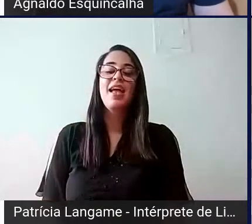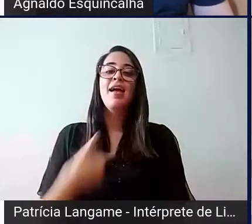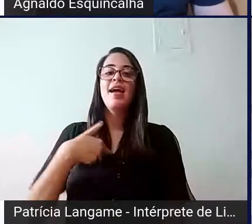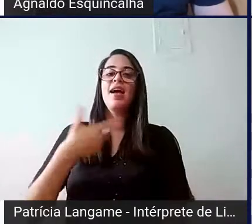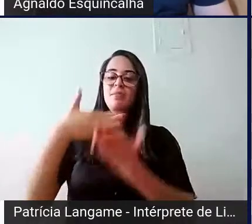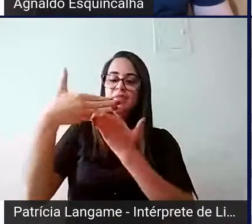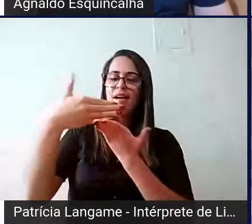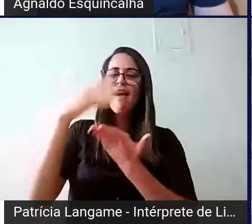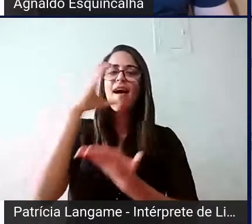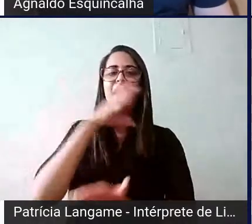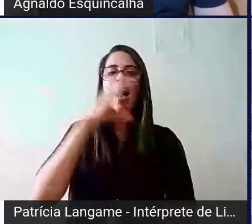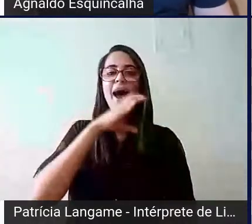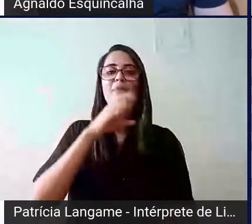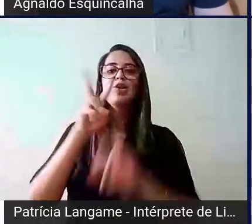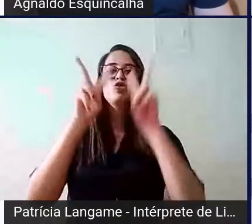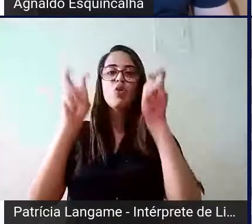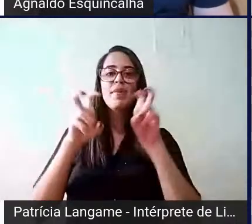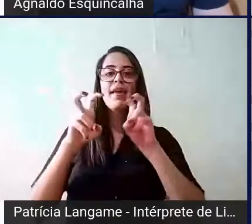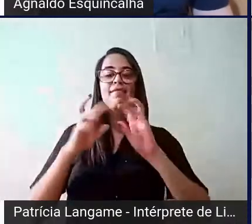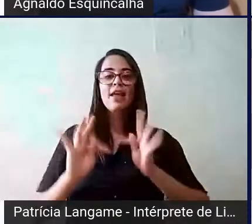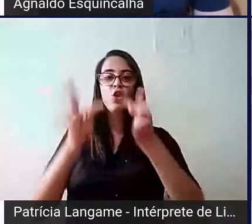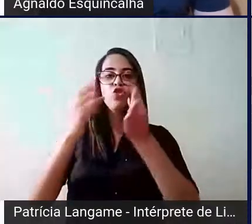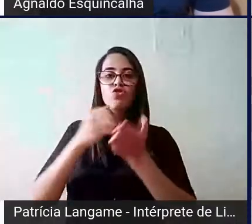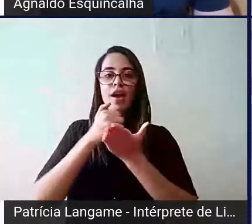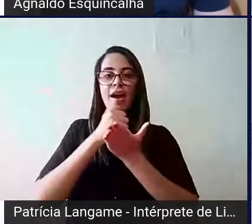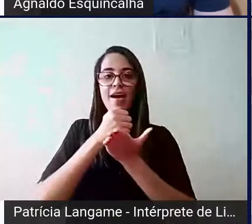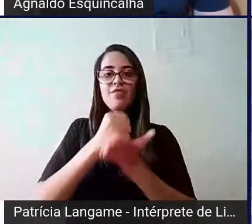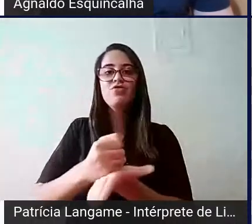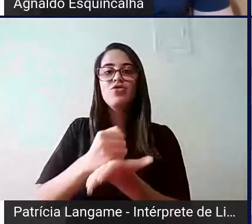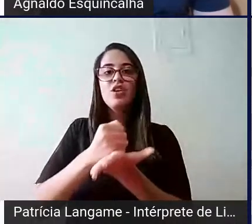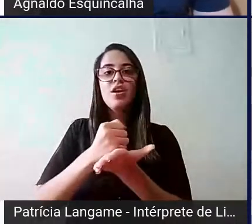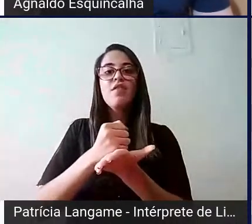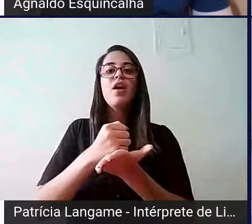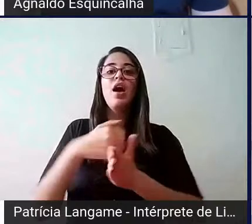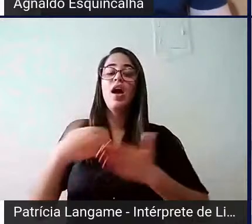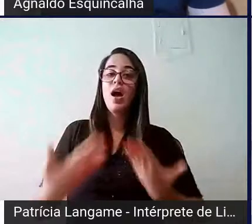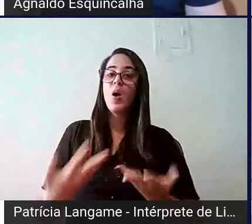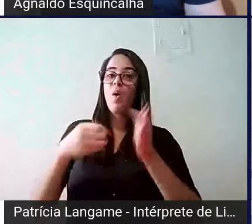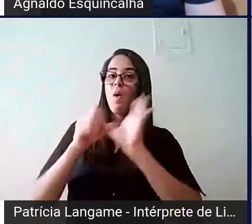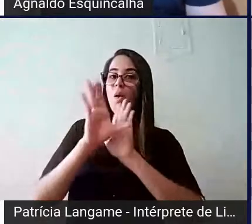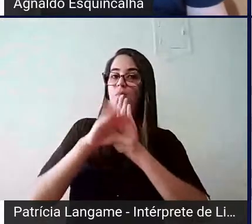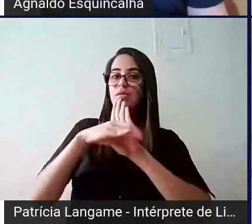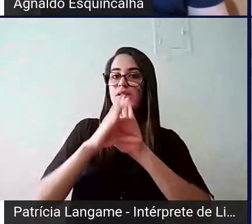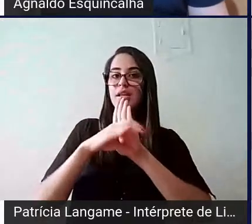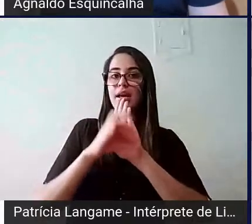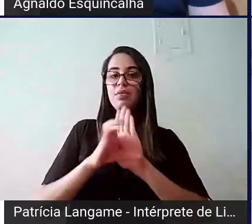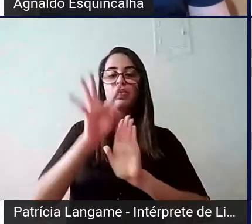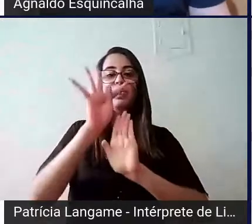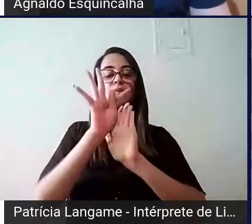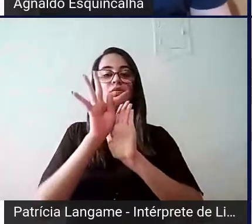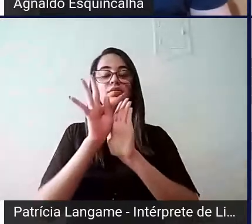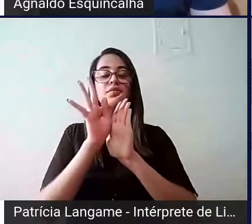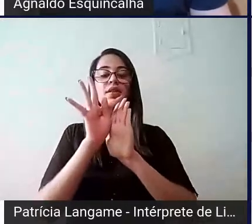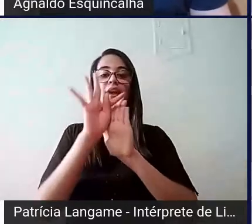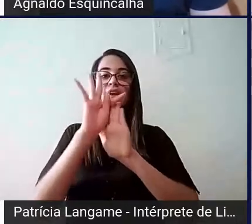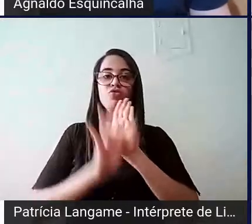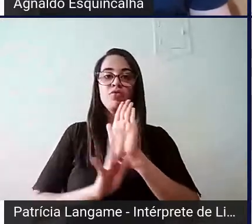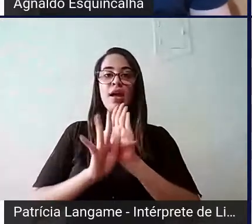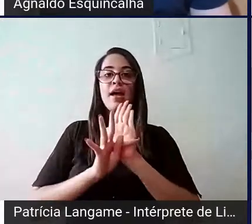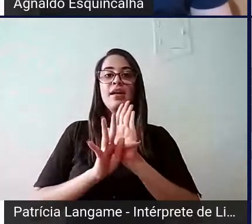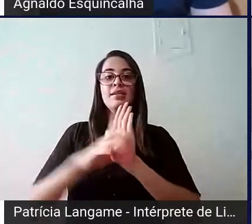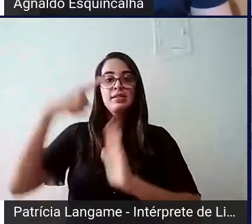à tecnologia assistiva, ao conceito, retomando o que foi colocado no texto da semana, e em seguida meus colegas